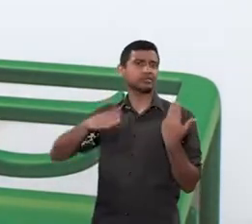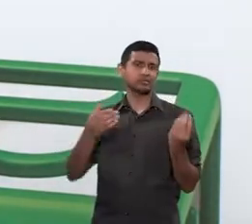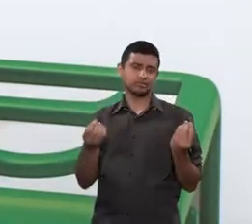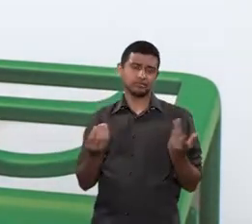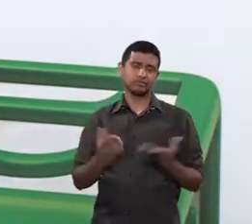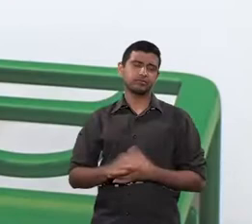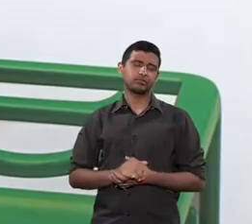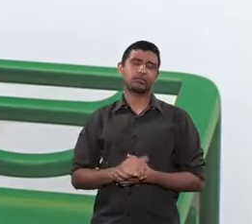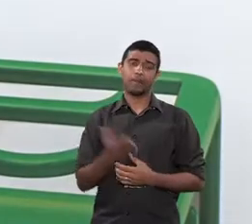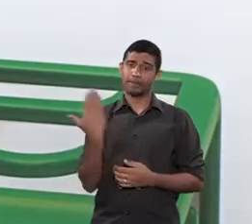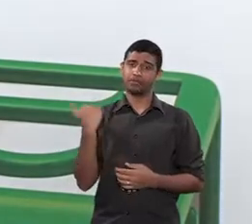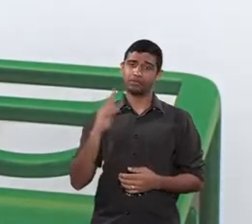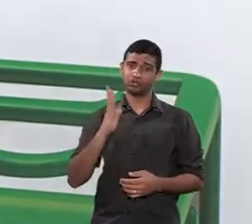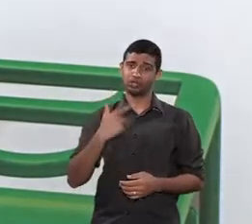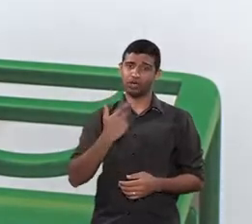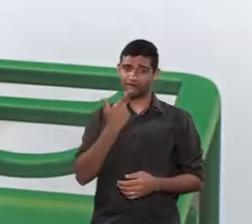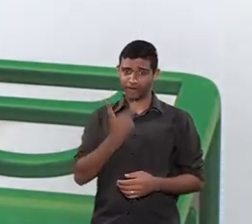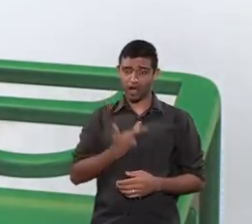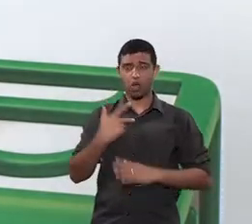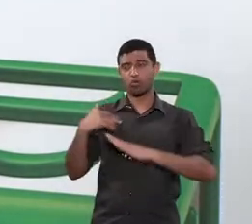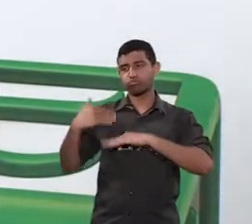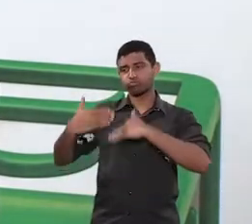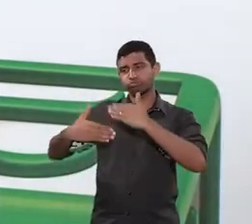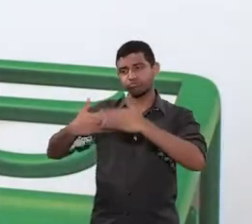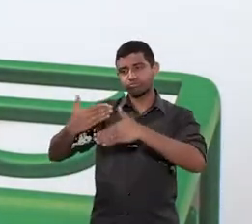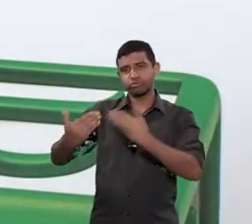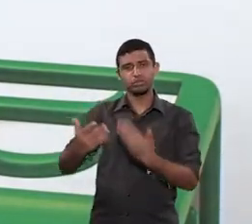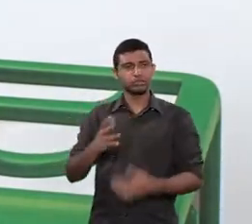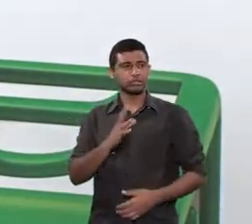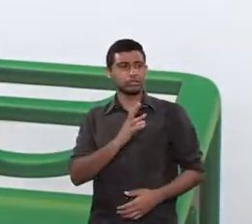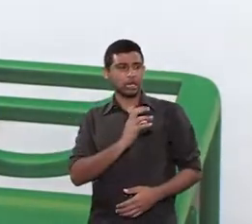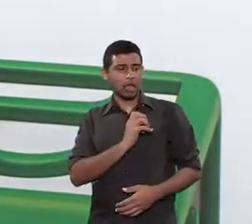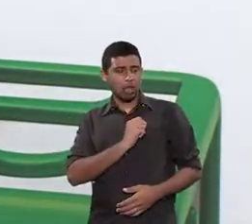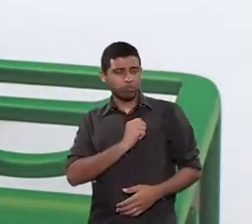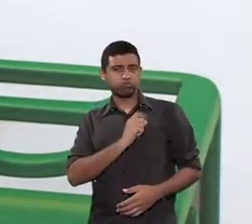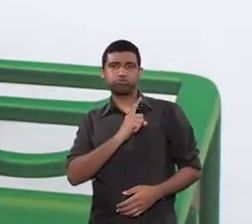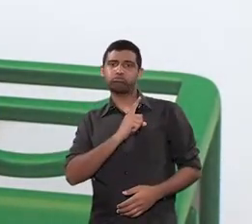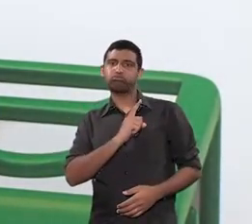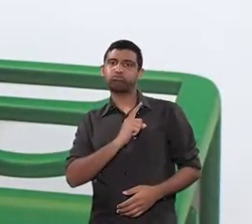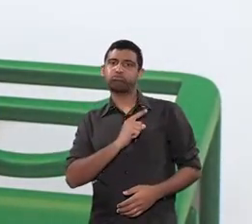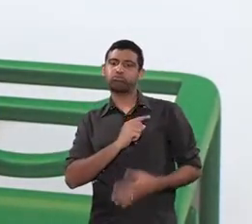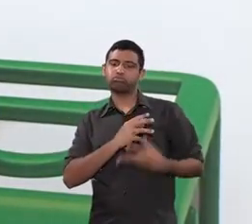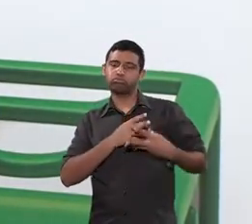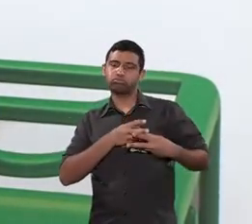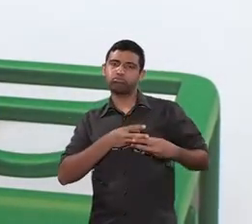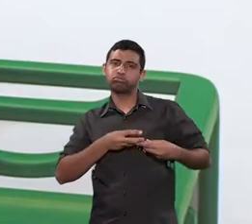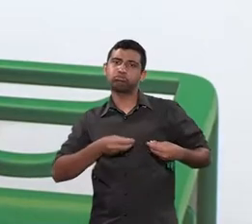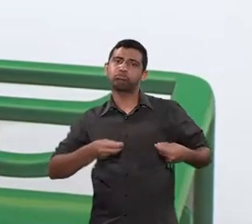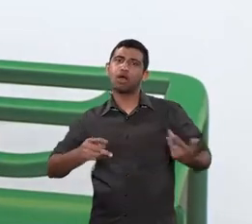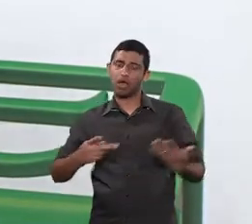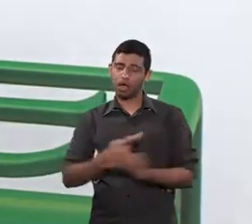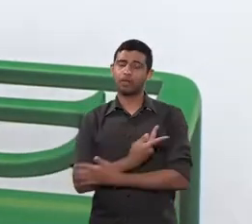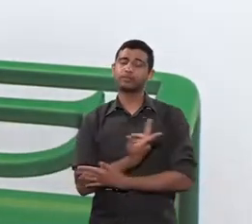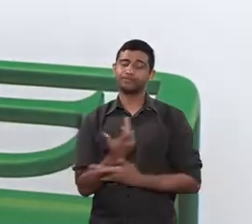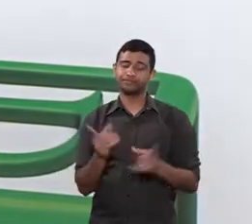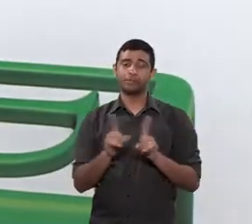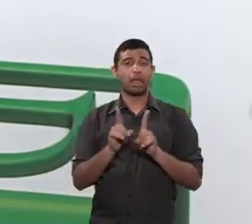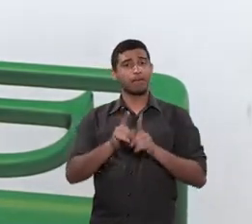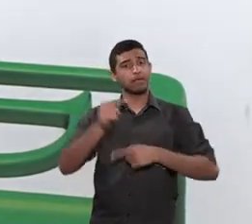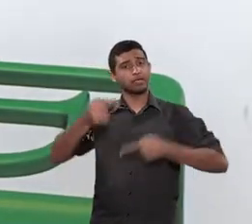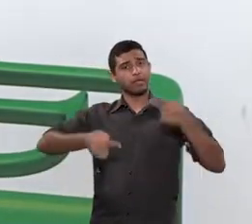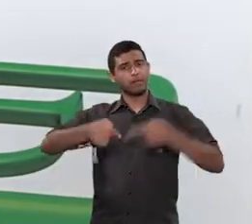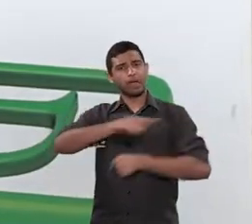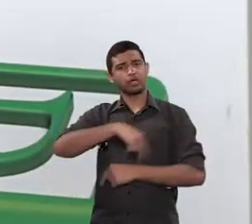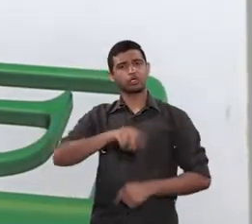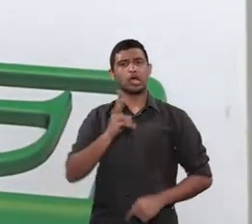A gente já falou isso anteriormente. Você pode ir desconstruindo a afetividade do outro, né? Isso é feito de maneira sistêmica. Também